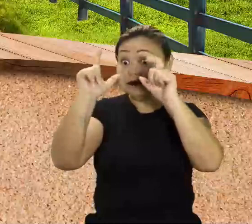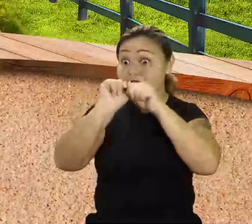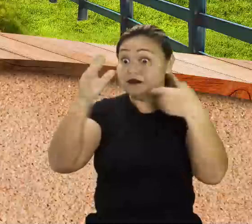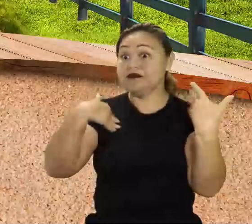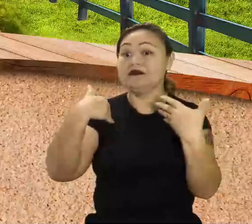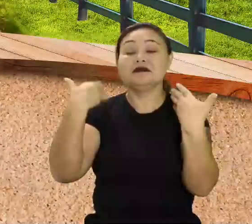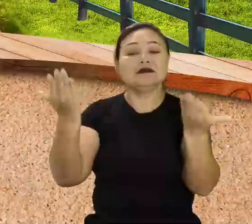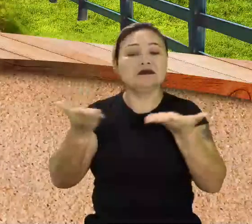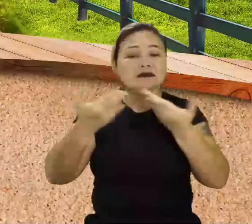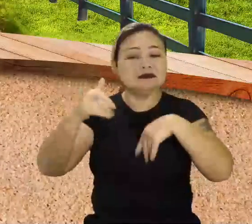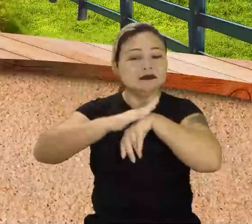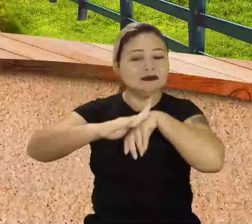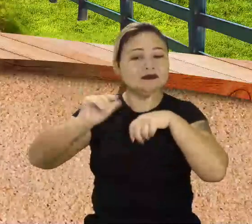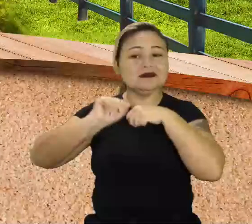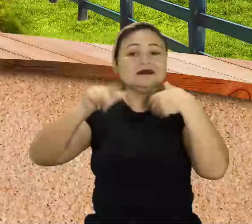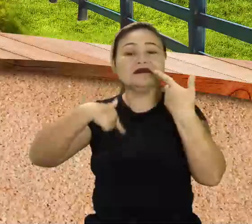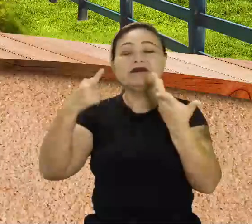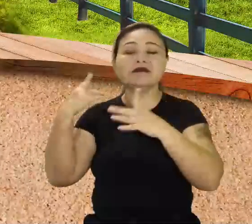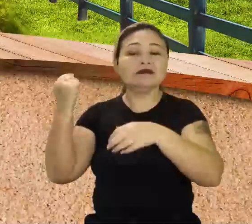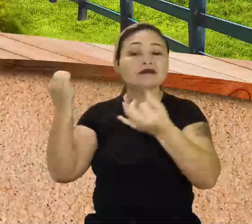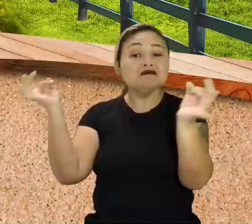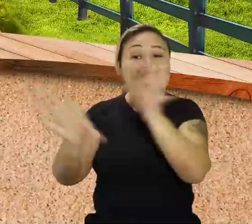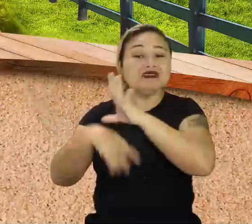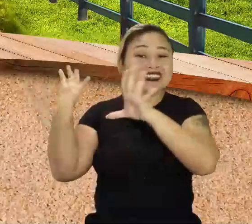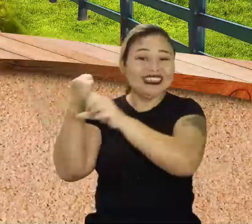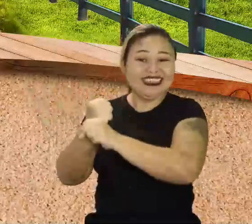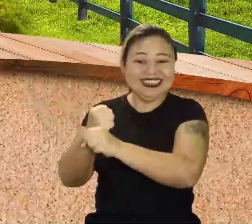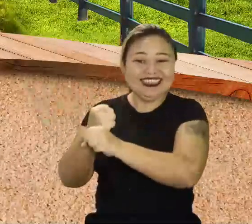meus queridos, assim que a gente terminar essa revisão,